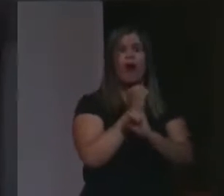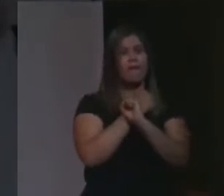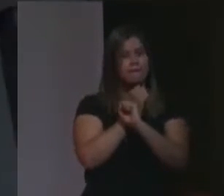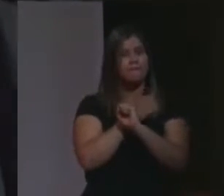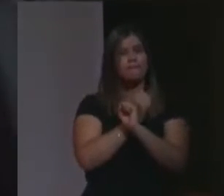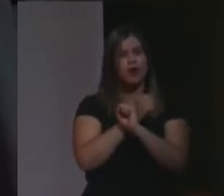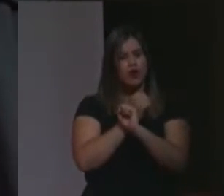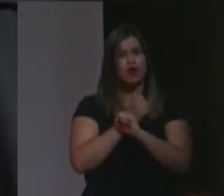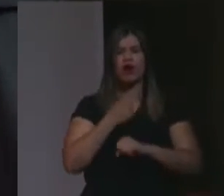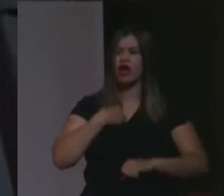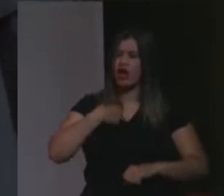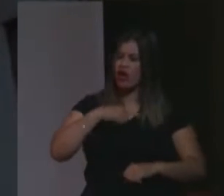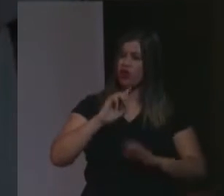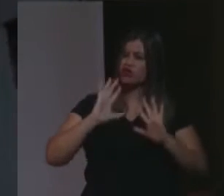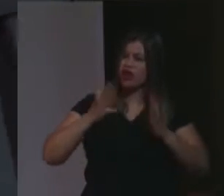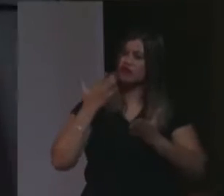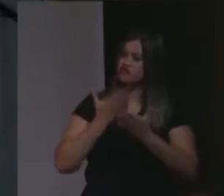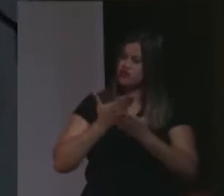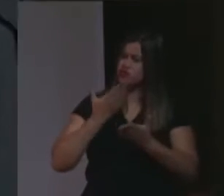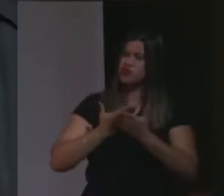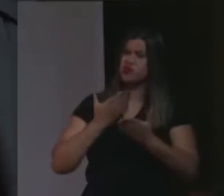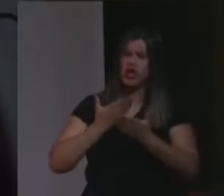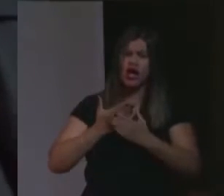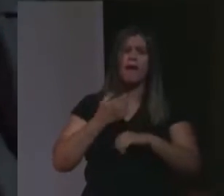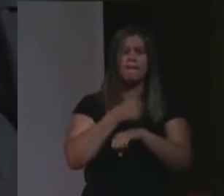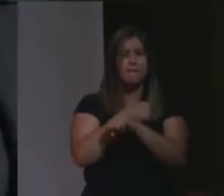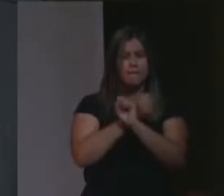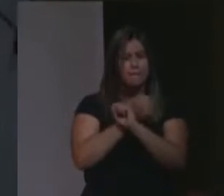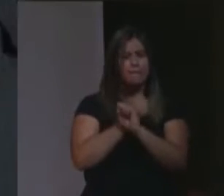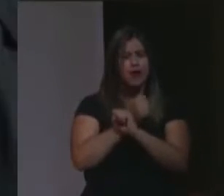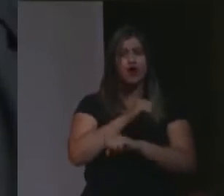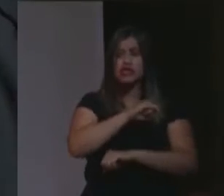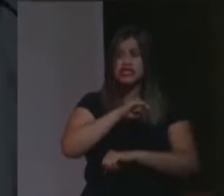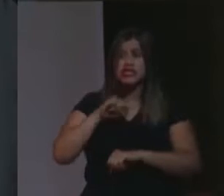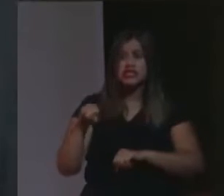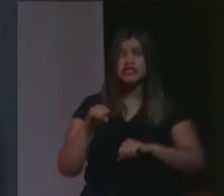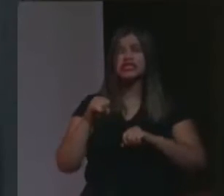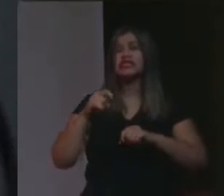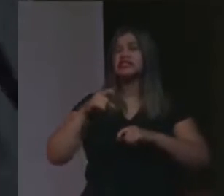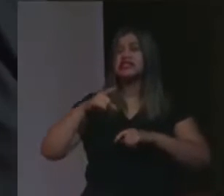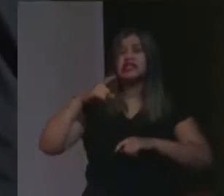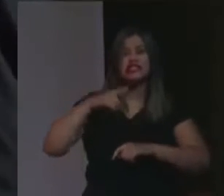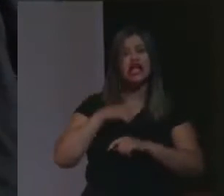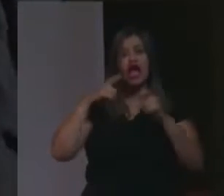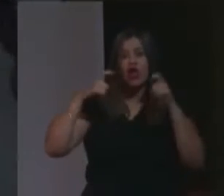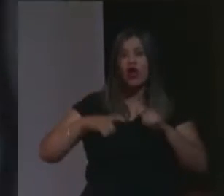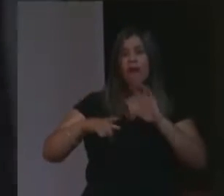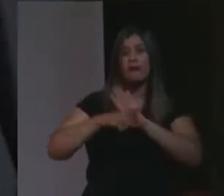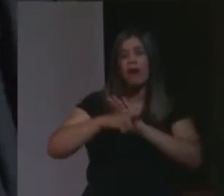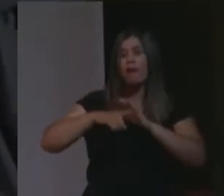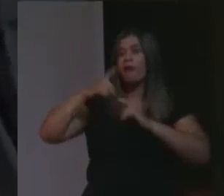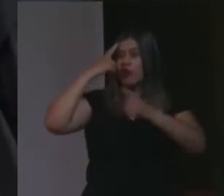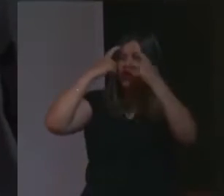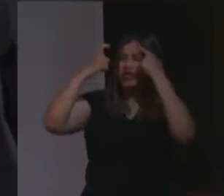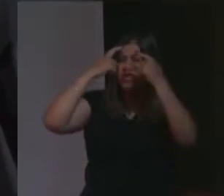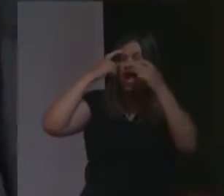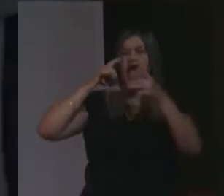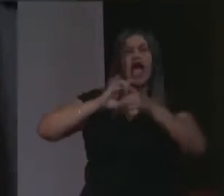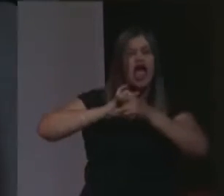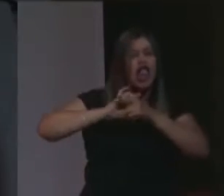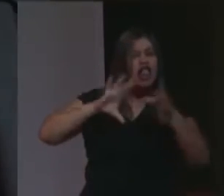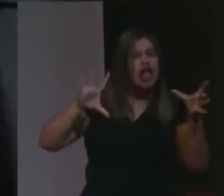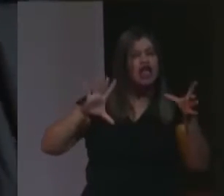eu sou filho da PUC, se há um lugar com liberdade de ideias, com liberdade de debate, sem censura